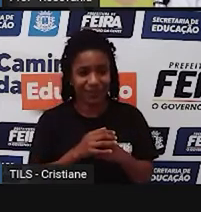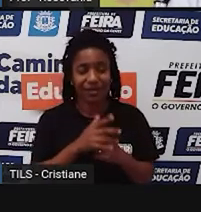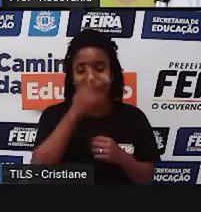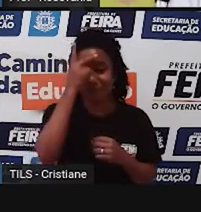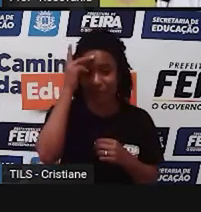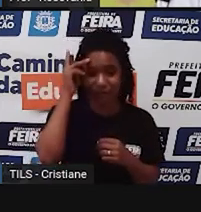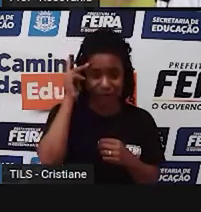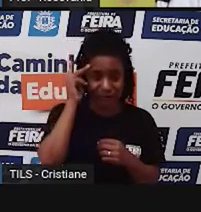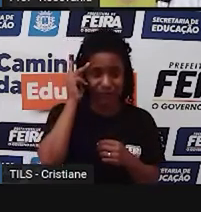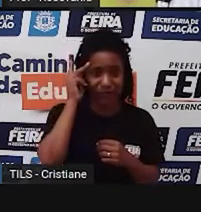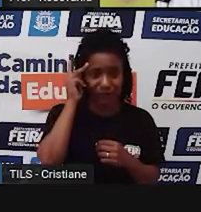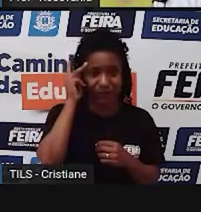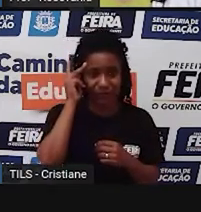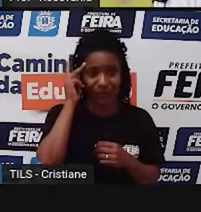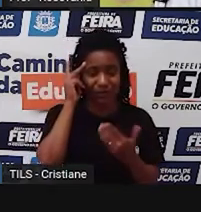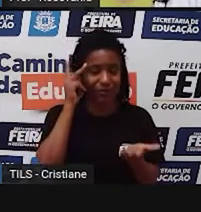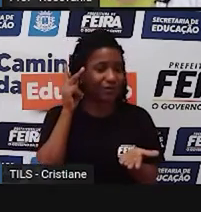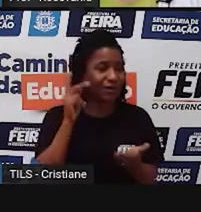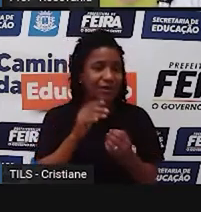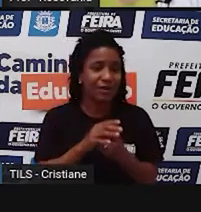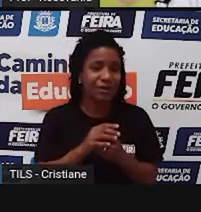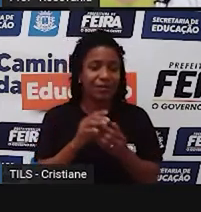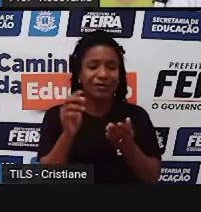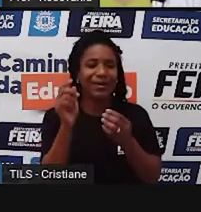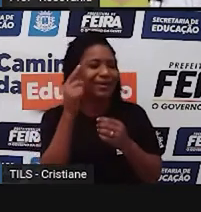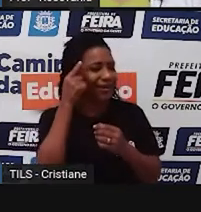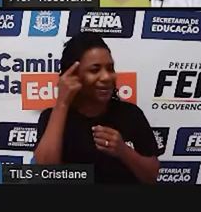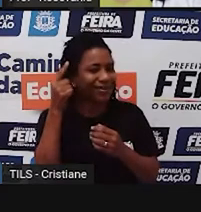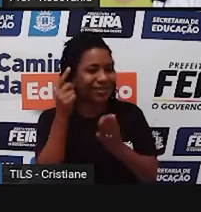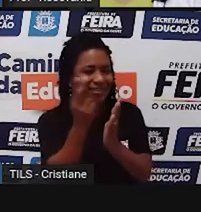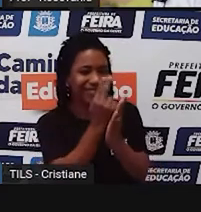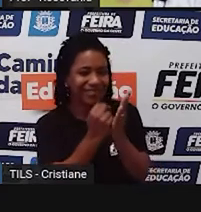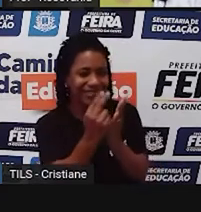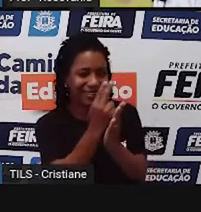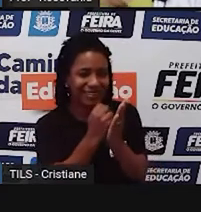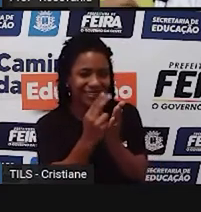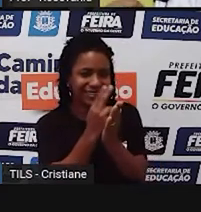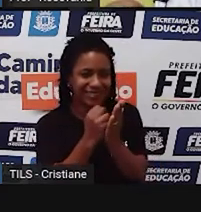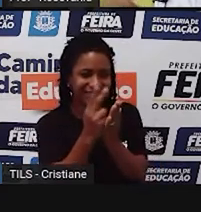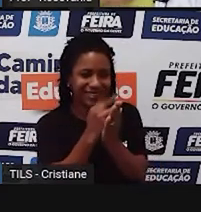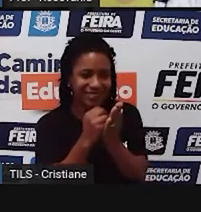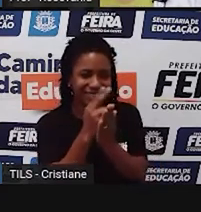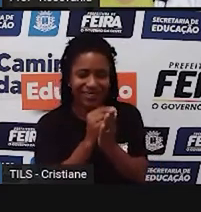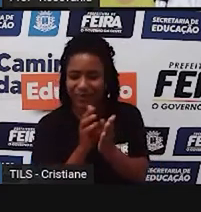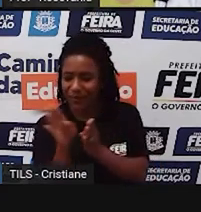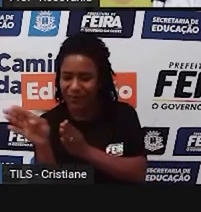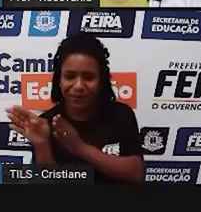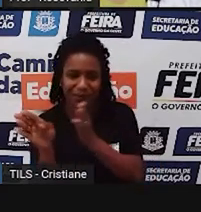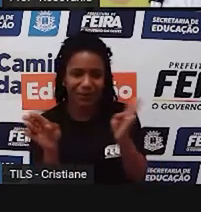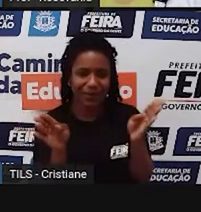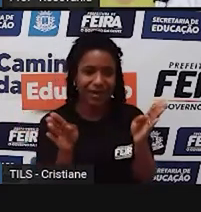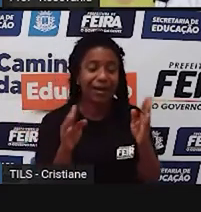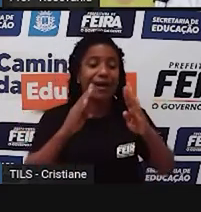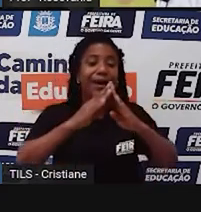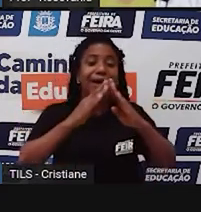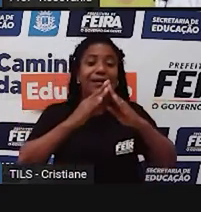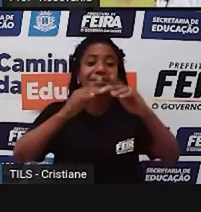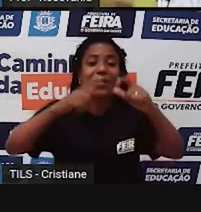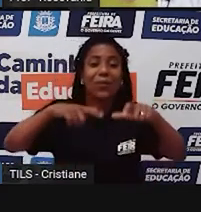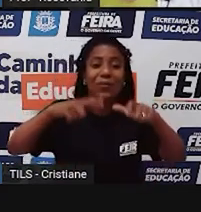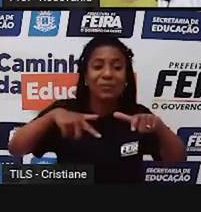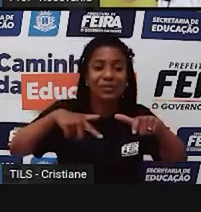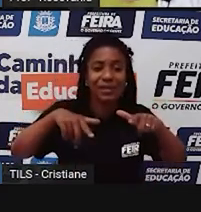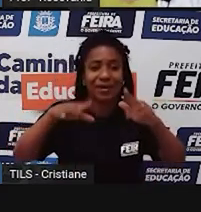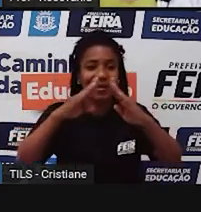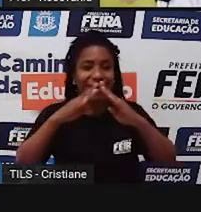hoje quase não utilizam mais o croquis, é aquele desenhozinho, né, que a gente faz para indicar onde é que fica a sua casa. Ah, minha